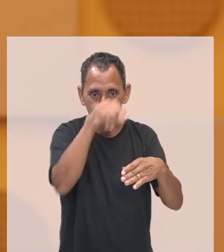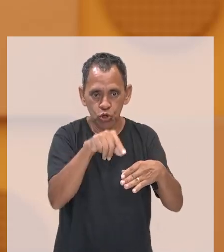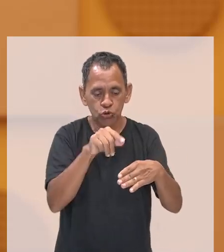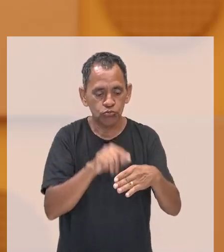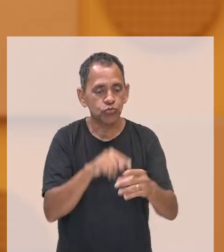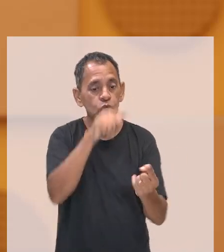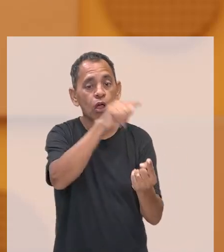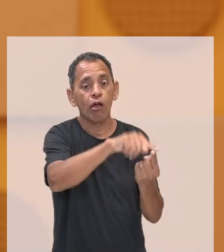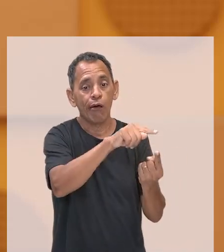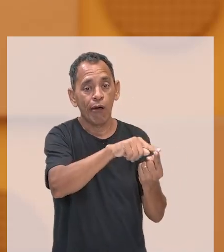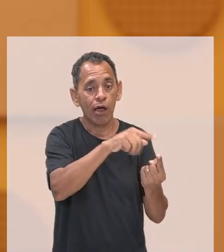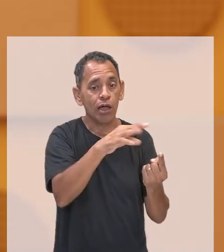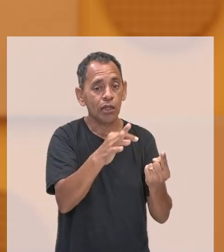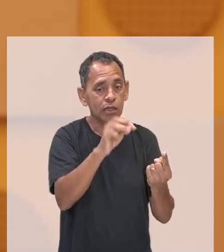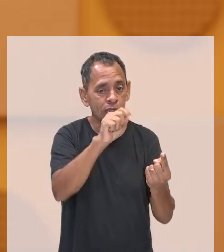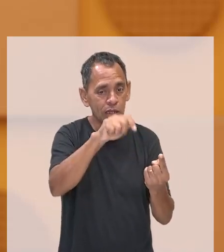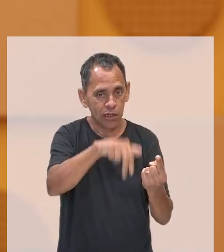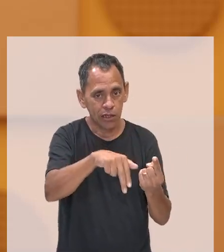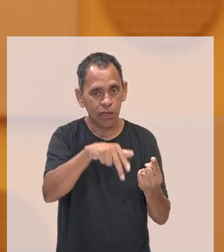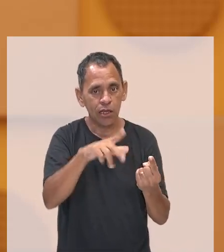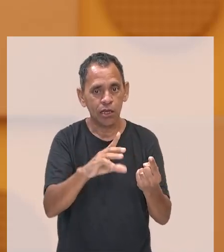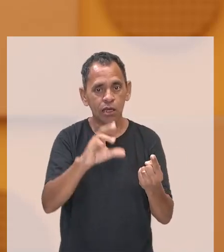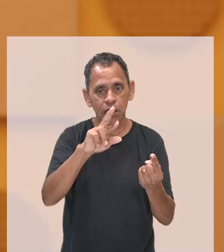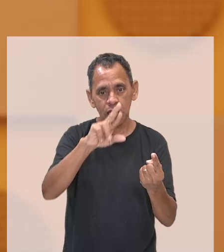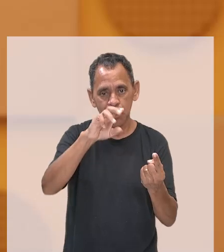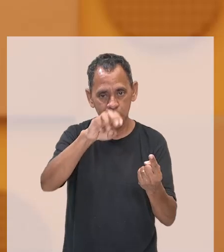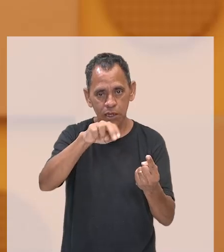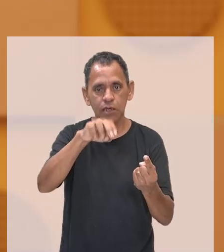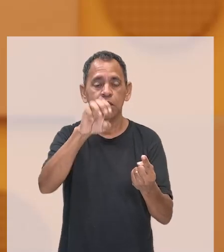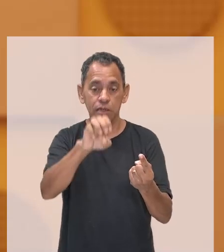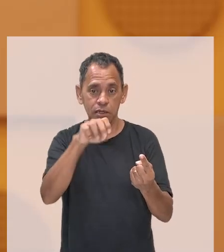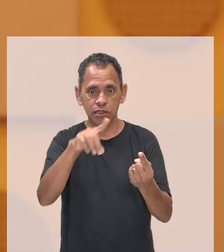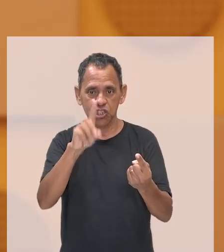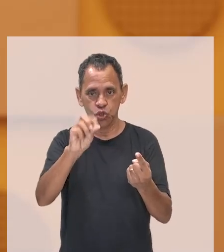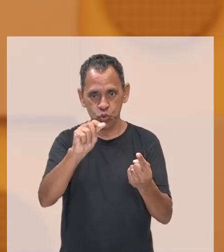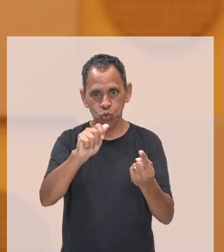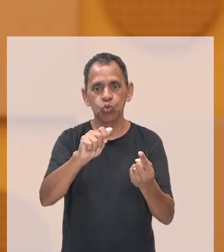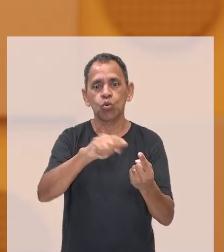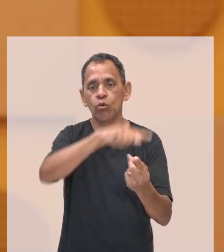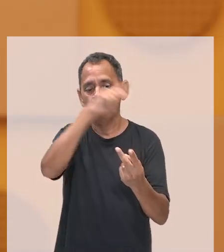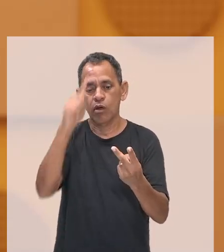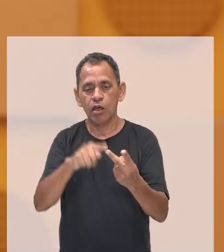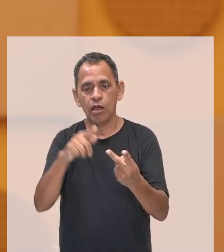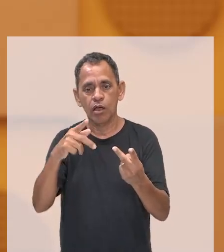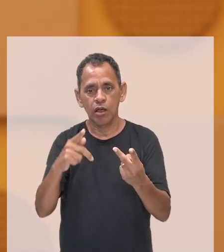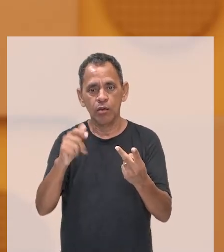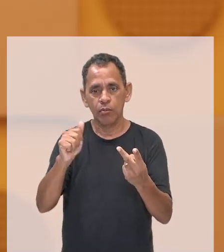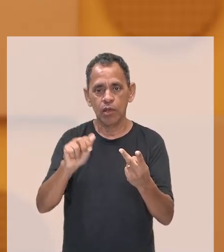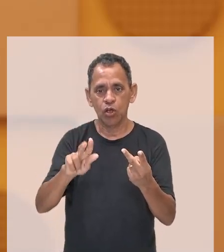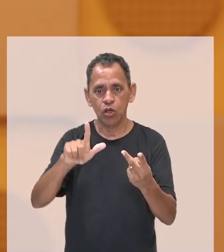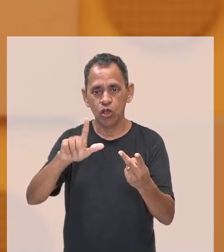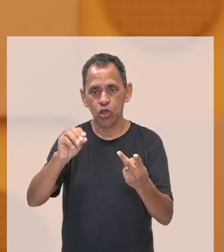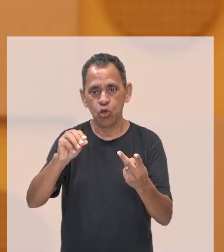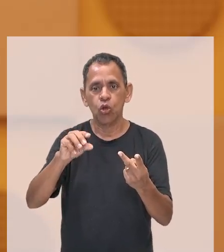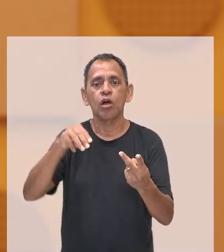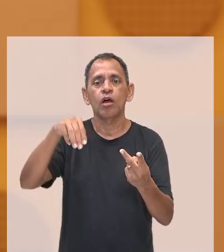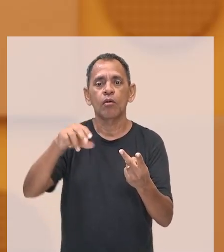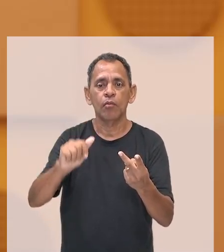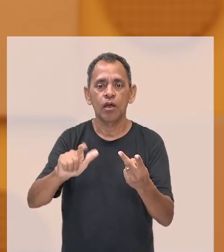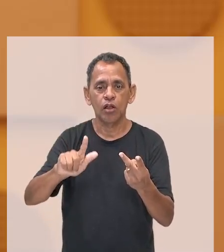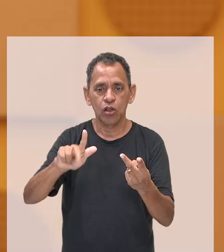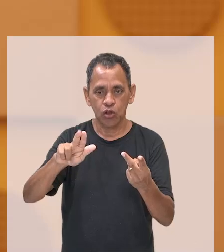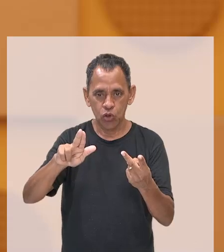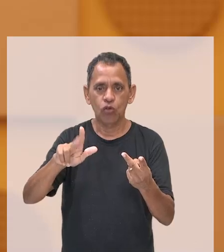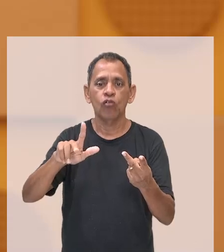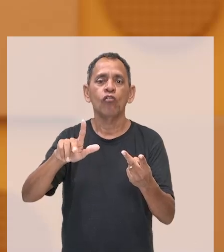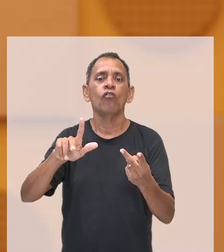de um lado, Tancredo Neves, apoiado pela oposição ao governo. De outro lado, o Paulo Maluf, que tinha